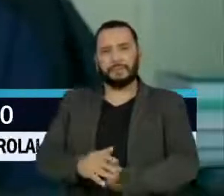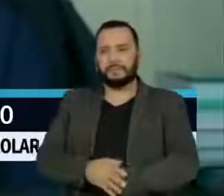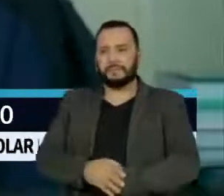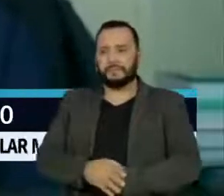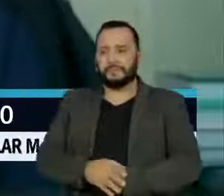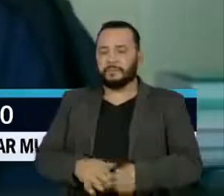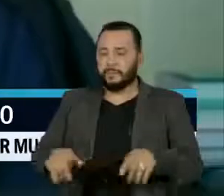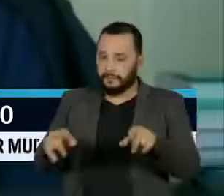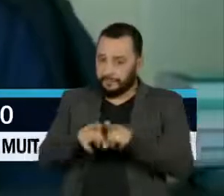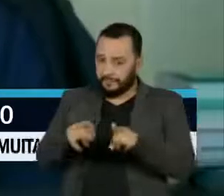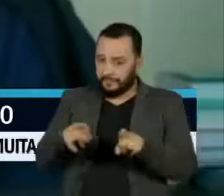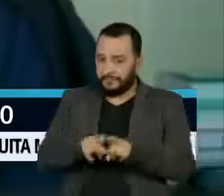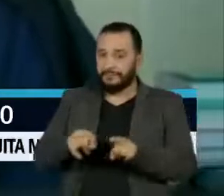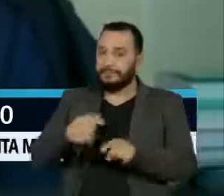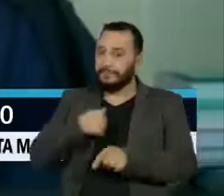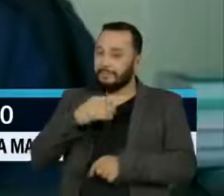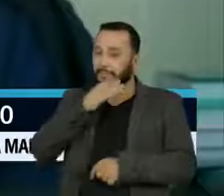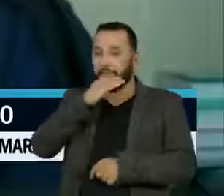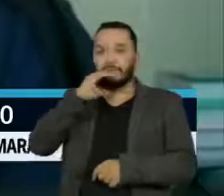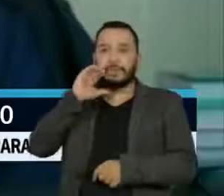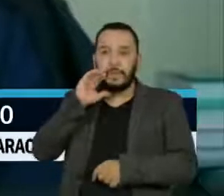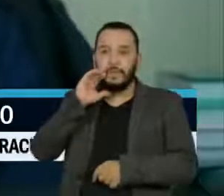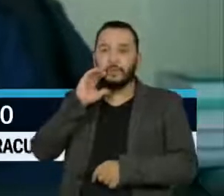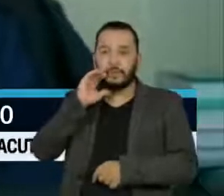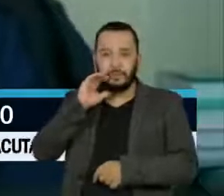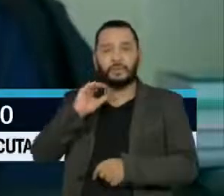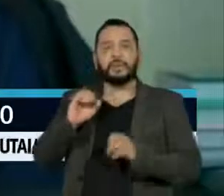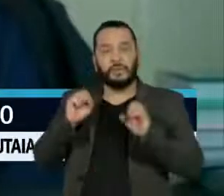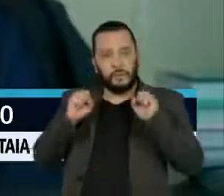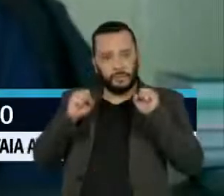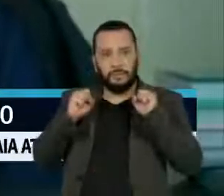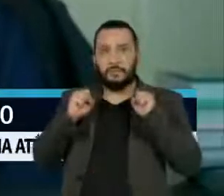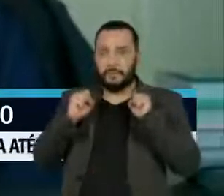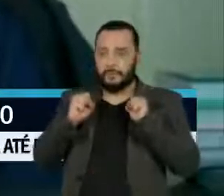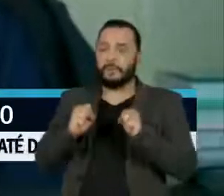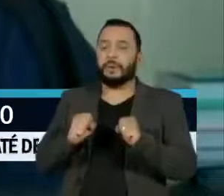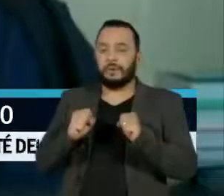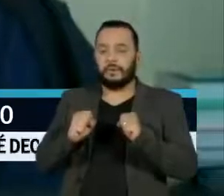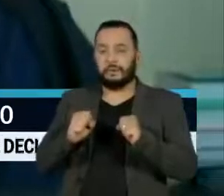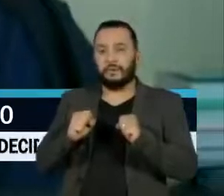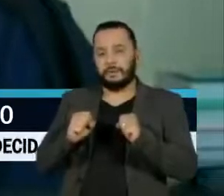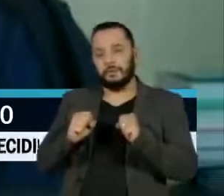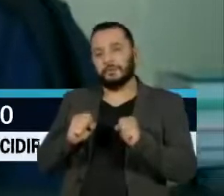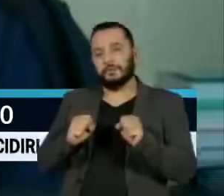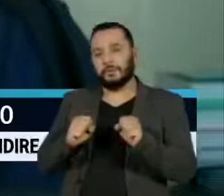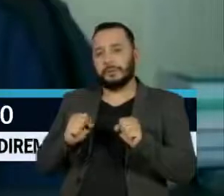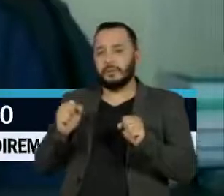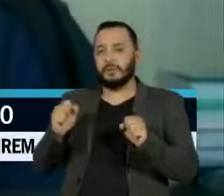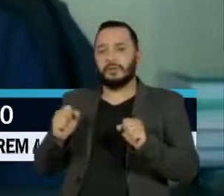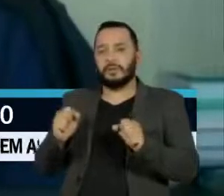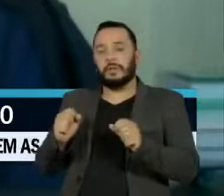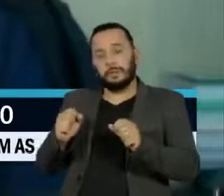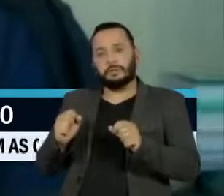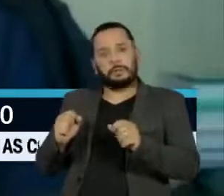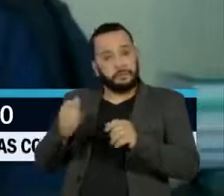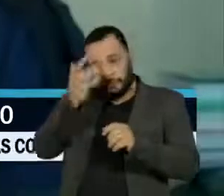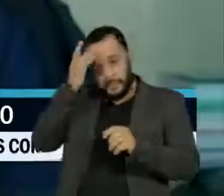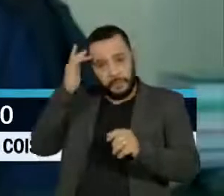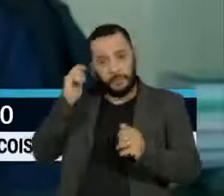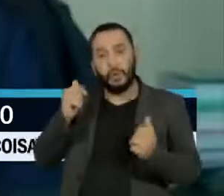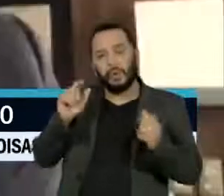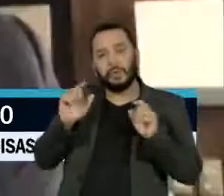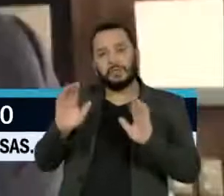Celso de Mello poderá ser sucedido nesse tribunal, mas nunca